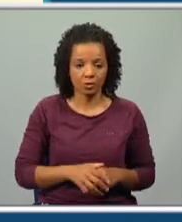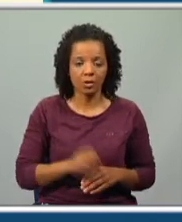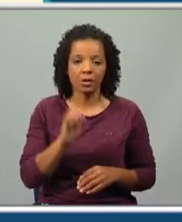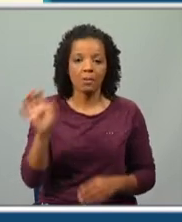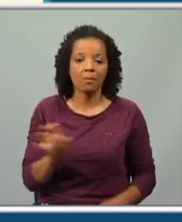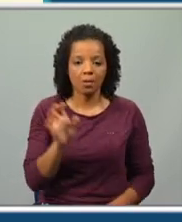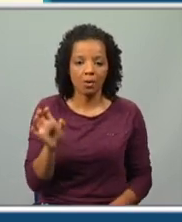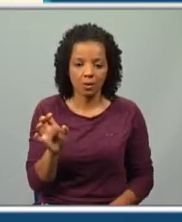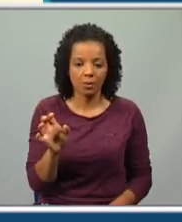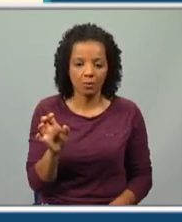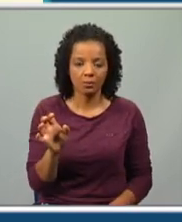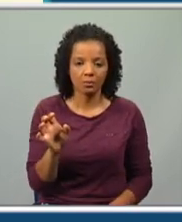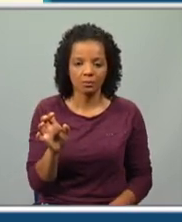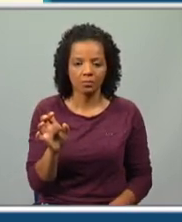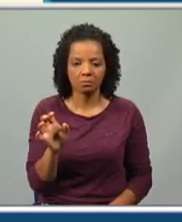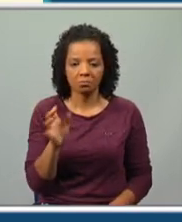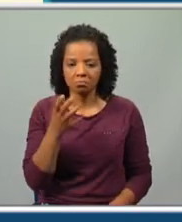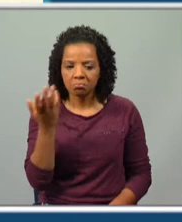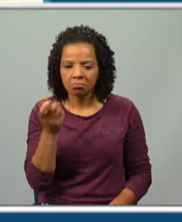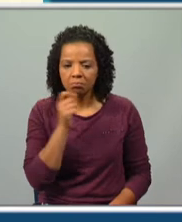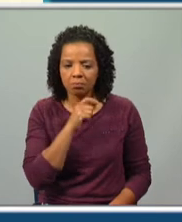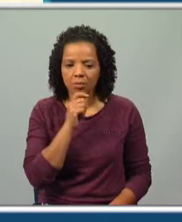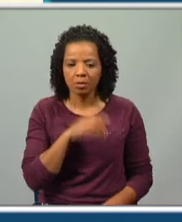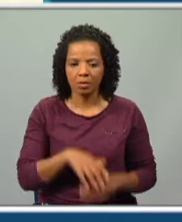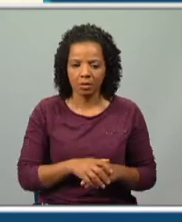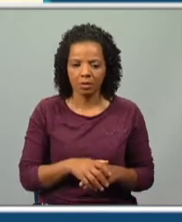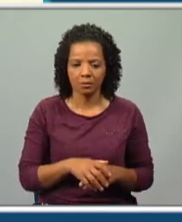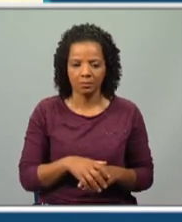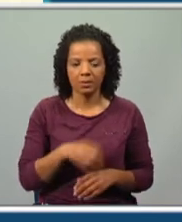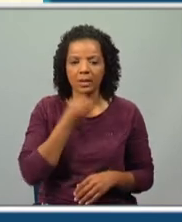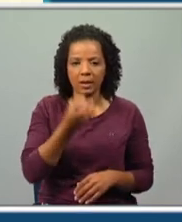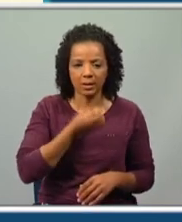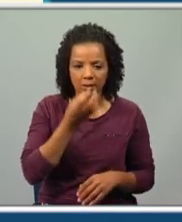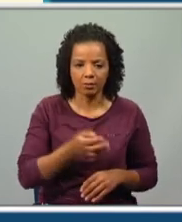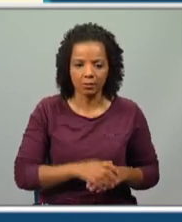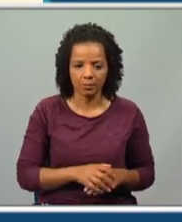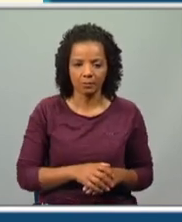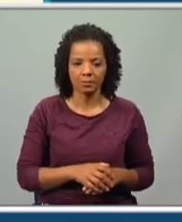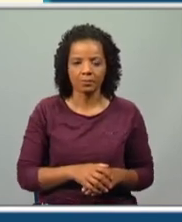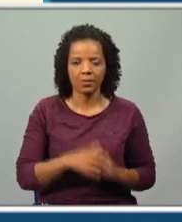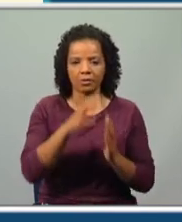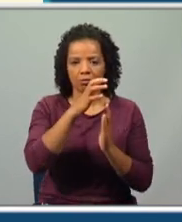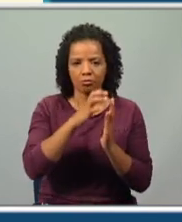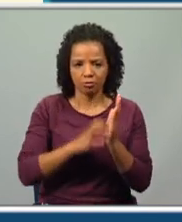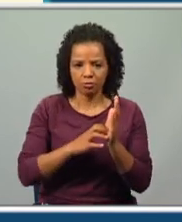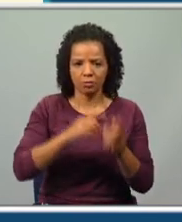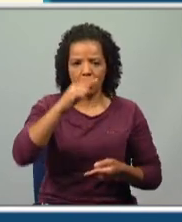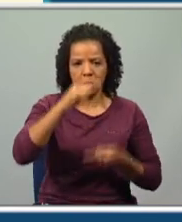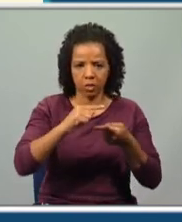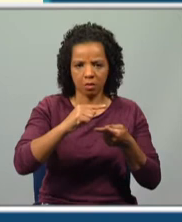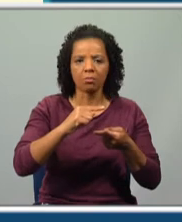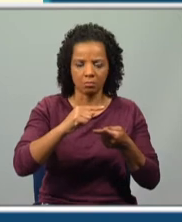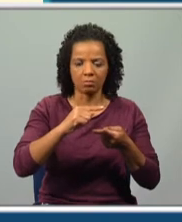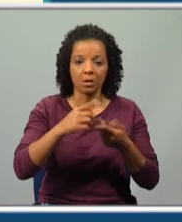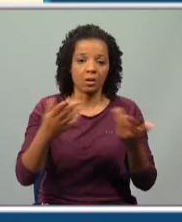do modo, e temos dramático, lírico ou narrativo, portanto, do modo narrativo. De reduzida extensão, portanto, é um texto curto,